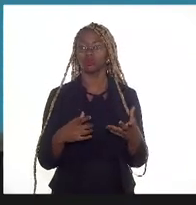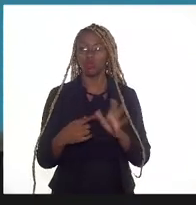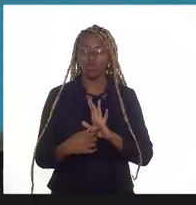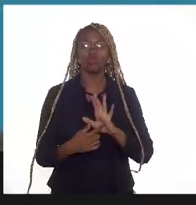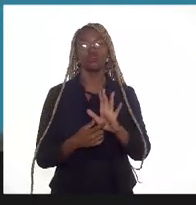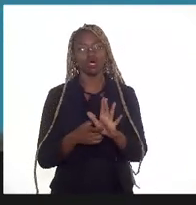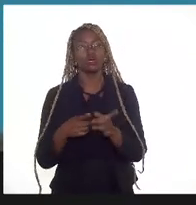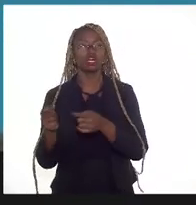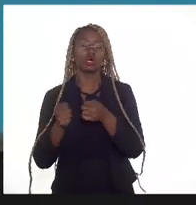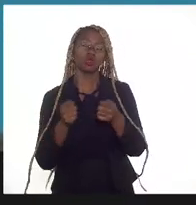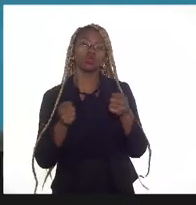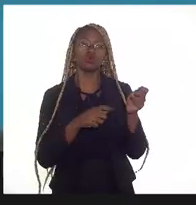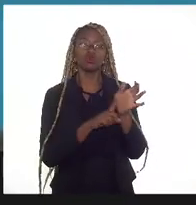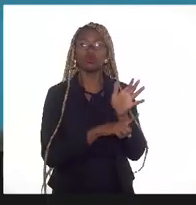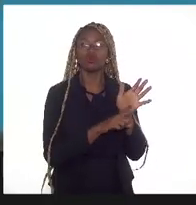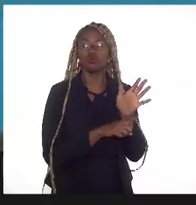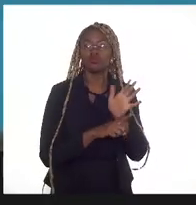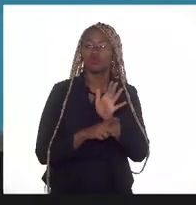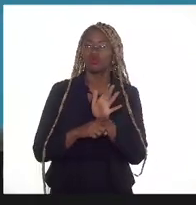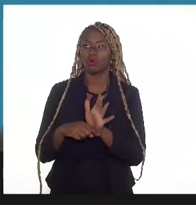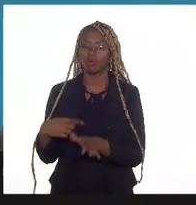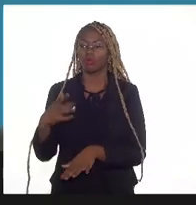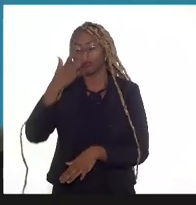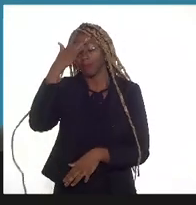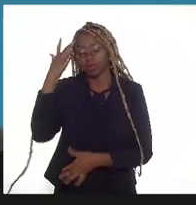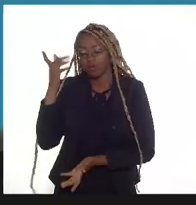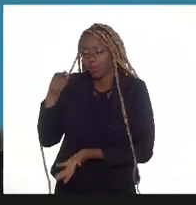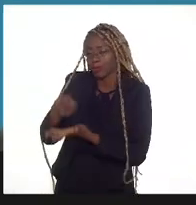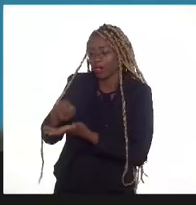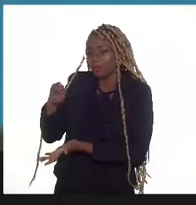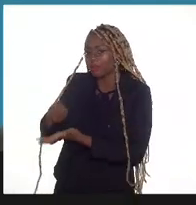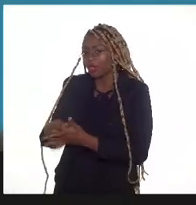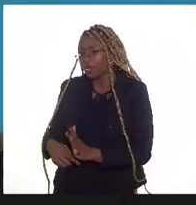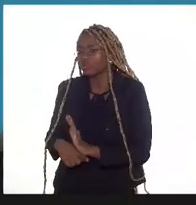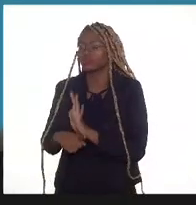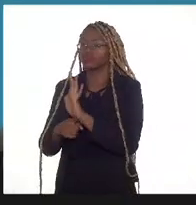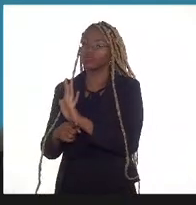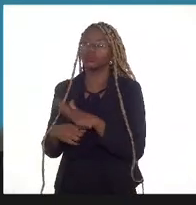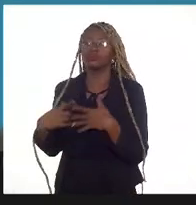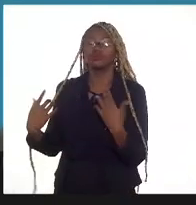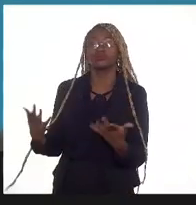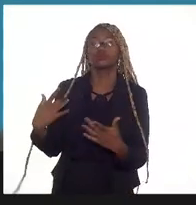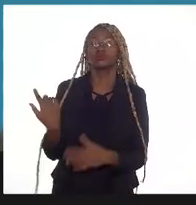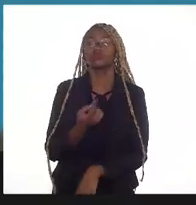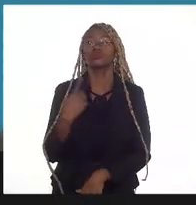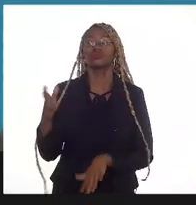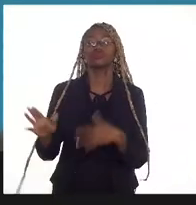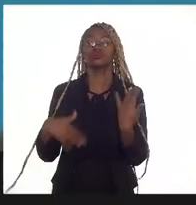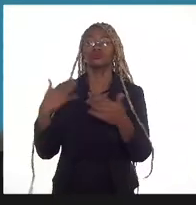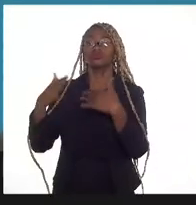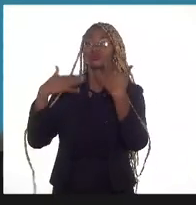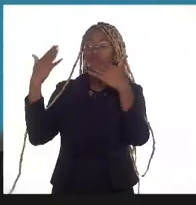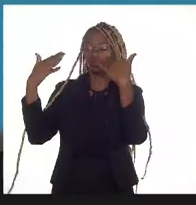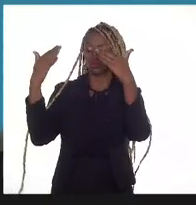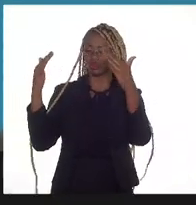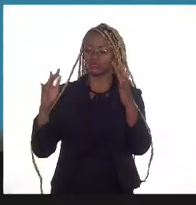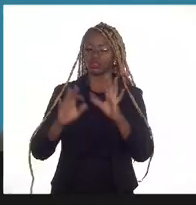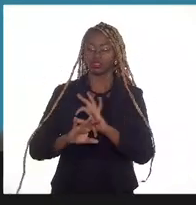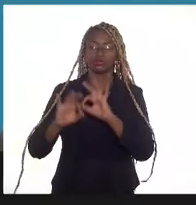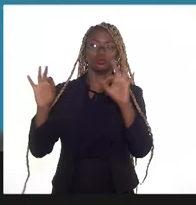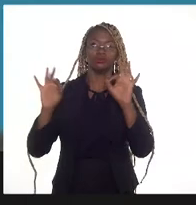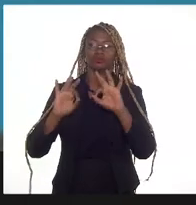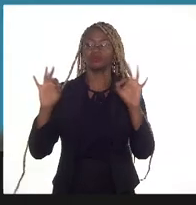para os investidores poderem investir, a gente tem um crescimento muito grande da oferta que